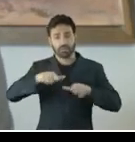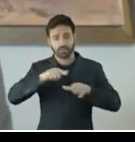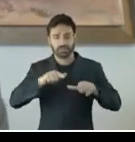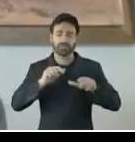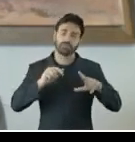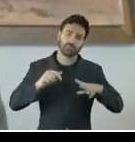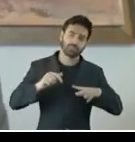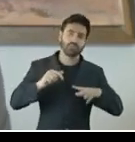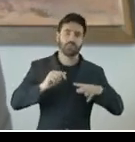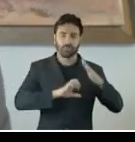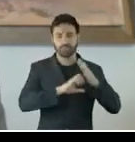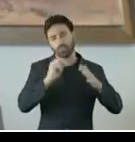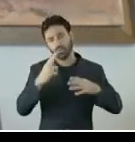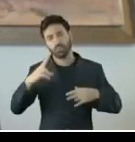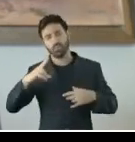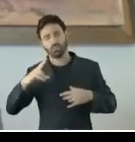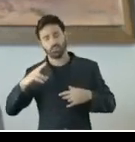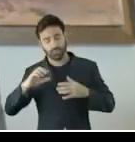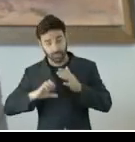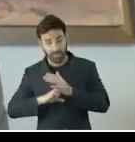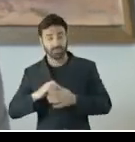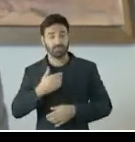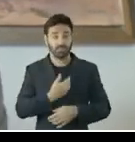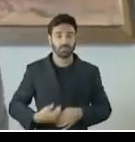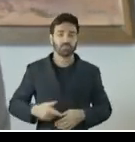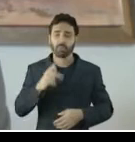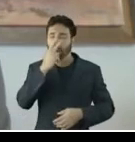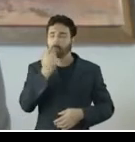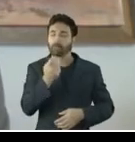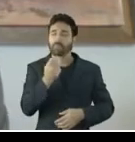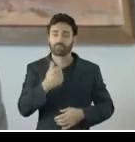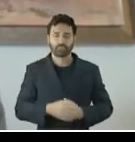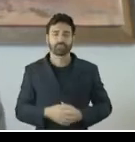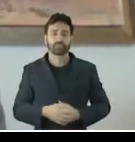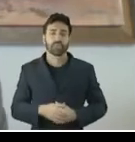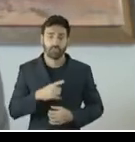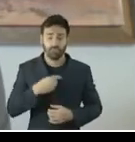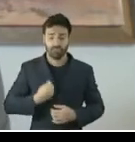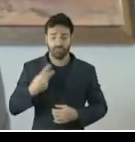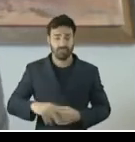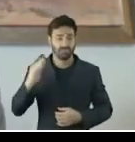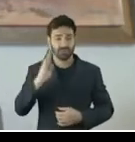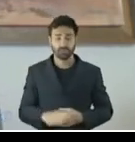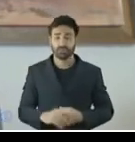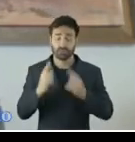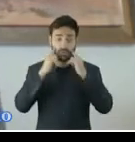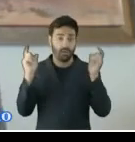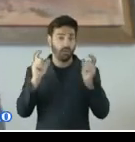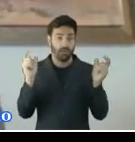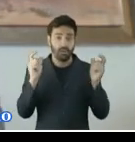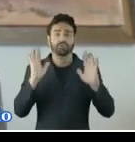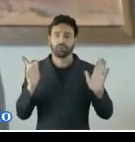privados ou públicos, ainda são muito incipientes. A demonstrar a situação alarmante brasileira, cito reportagem